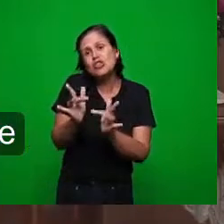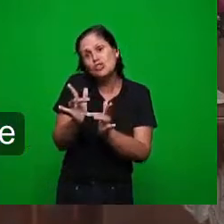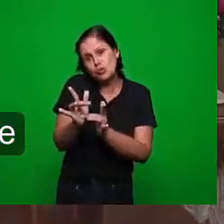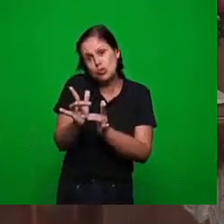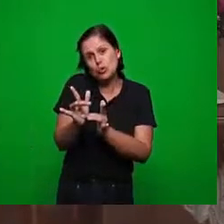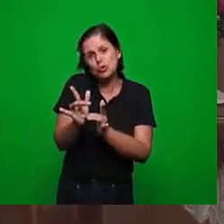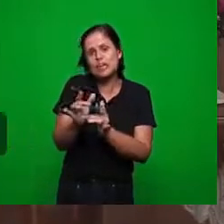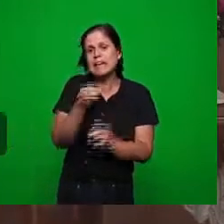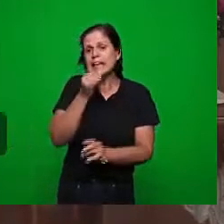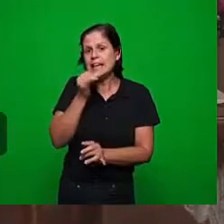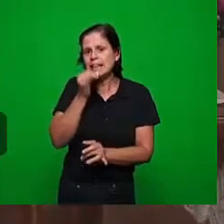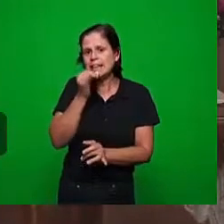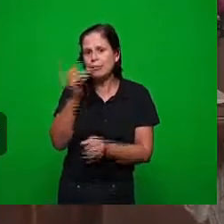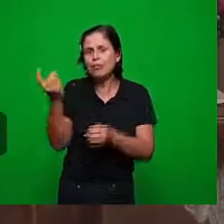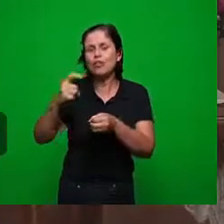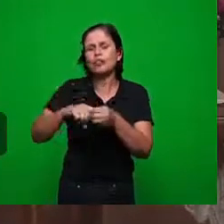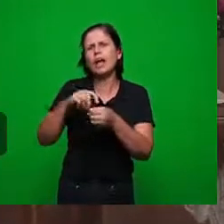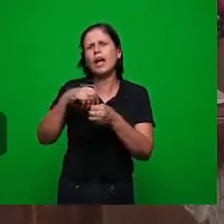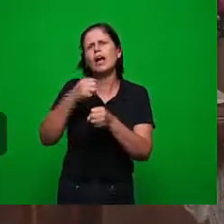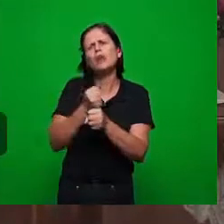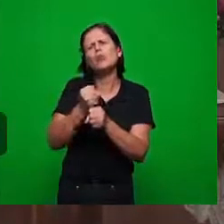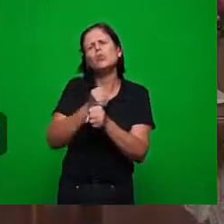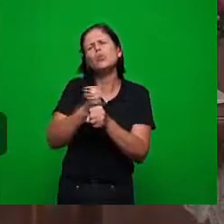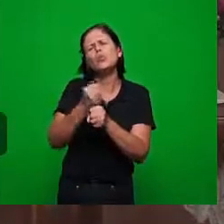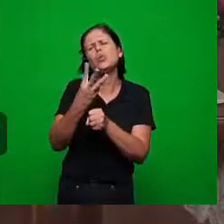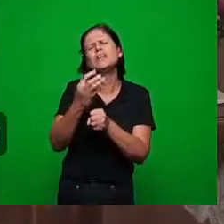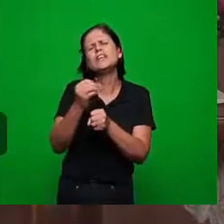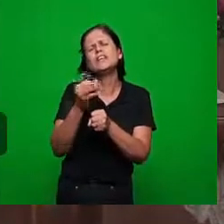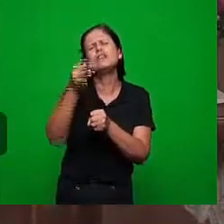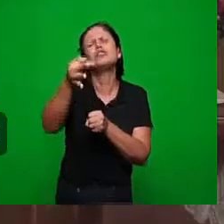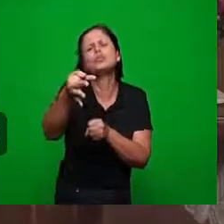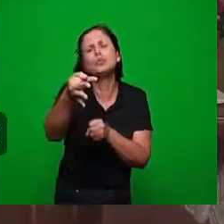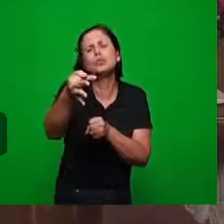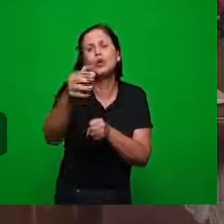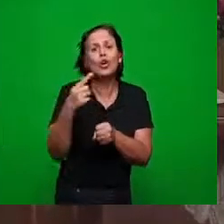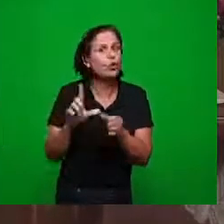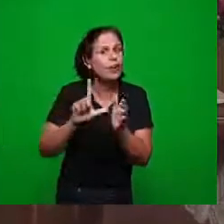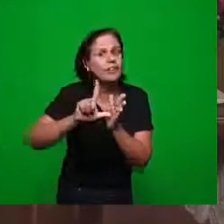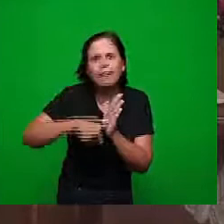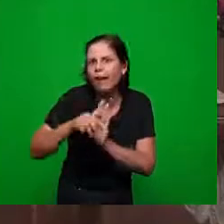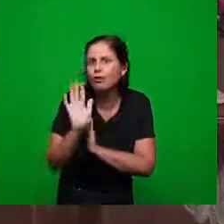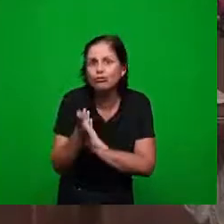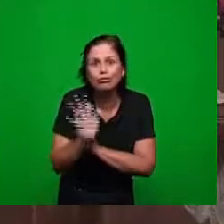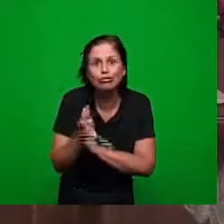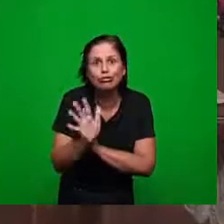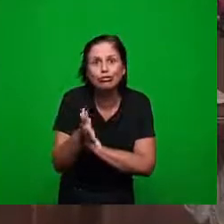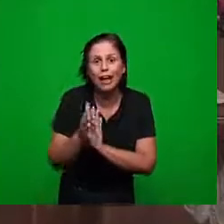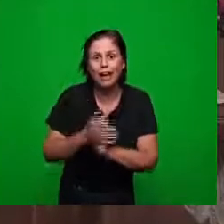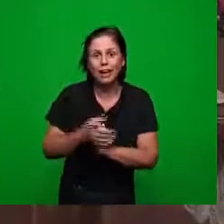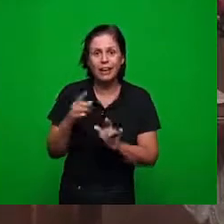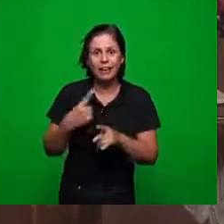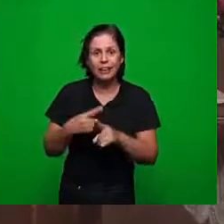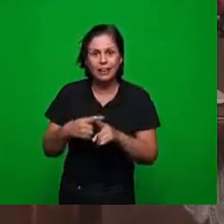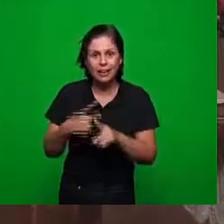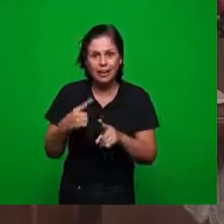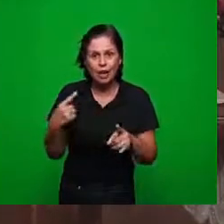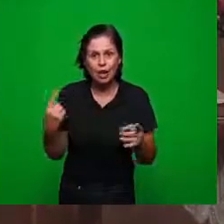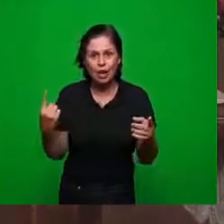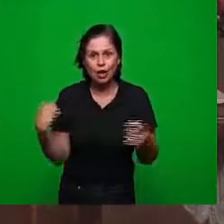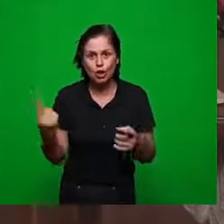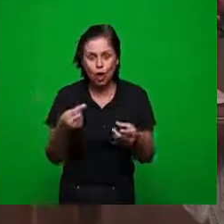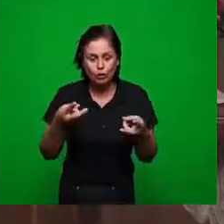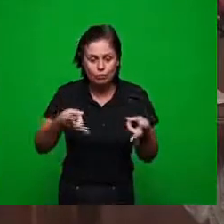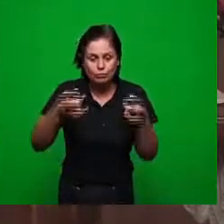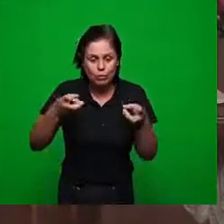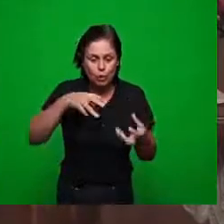atrasados E anunciar Porque nós estamos numa geração de acontecimentos de fatos